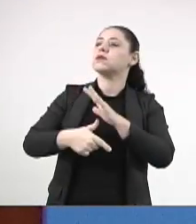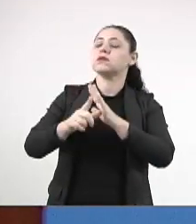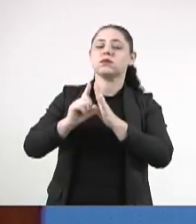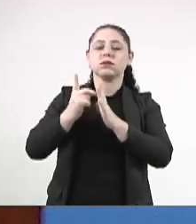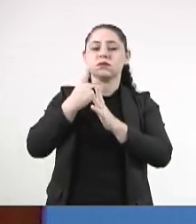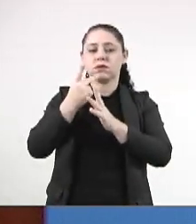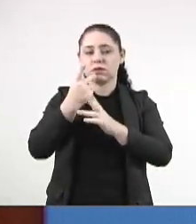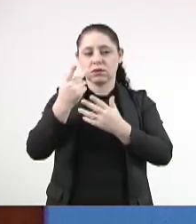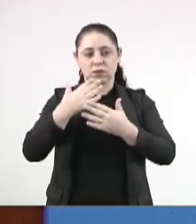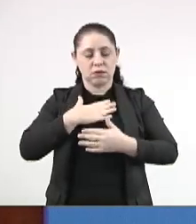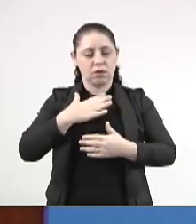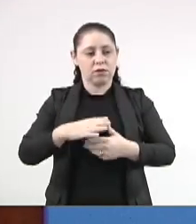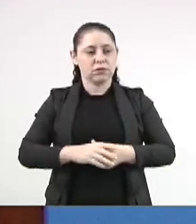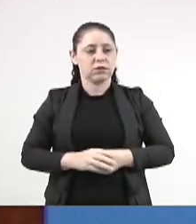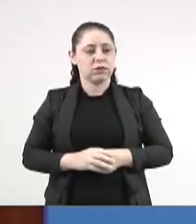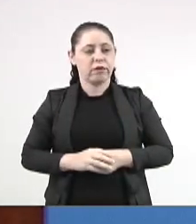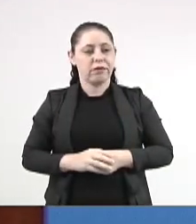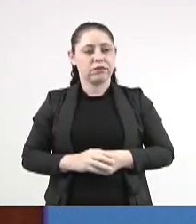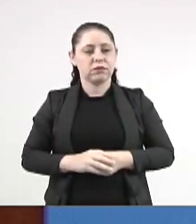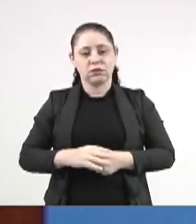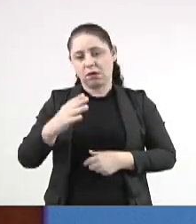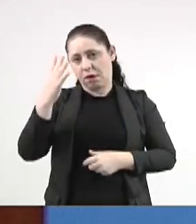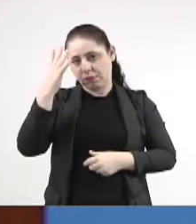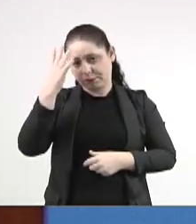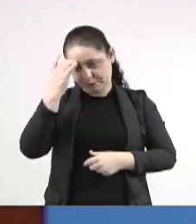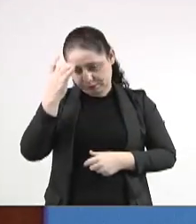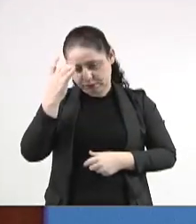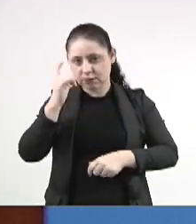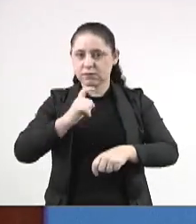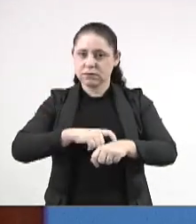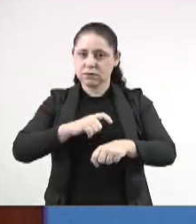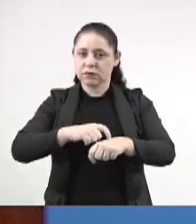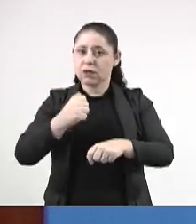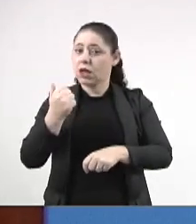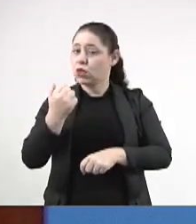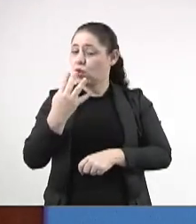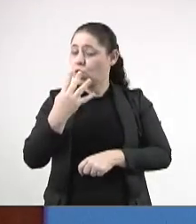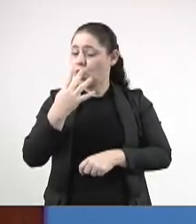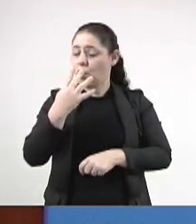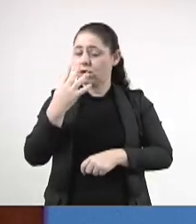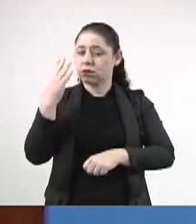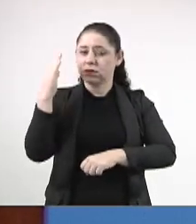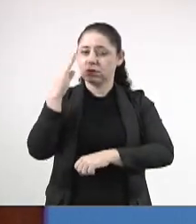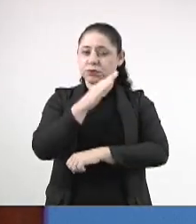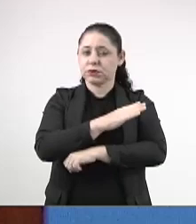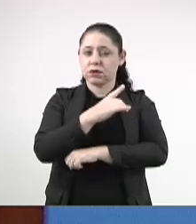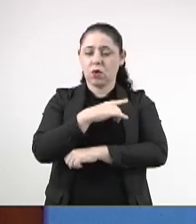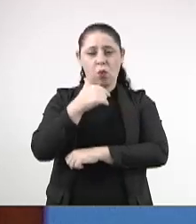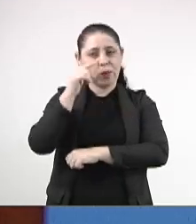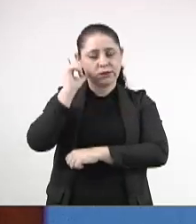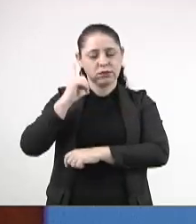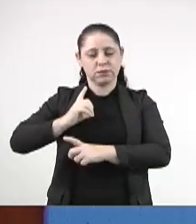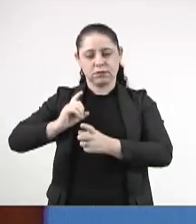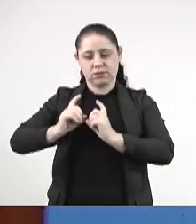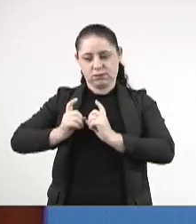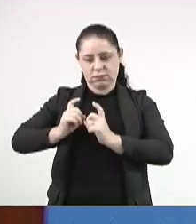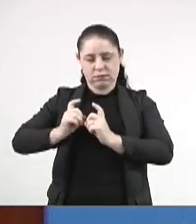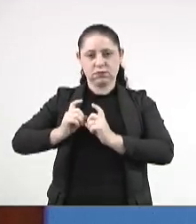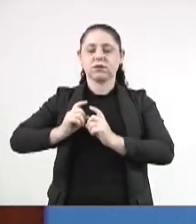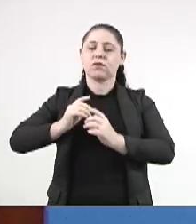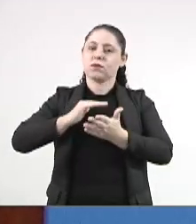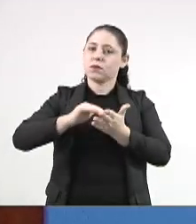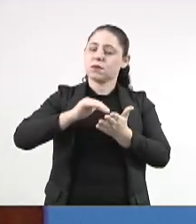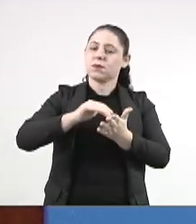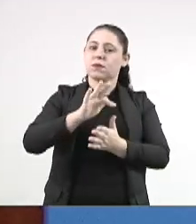começar o meu pronunciamento. Amanhã, às 14 horas, eu estive ontem em reunião com o secretário